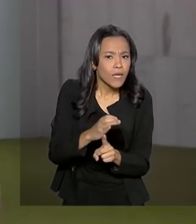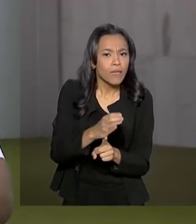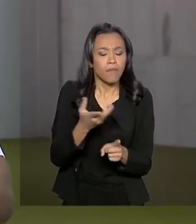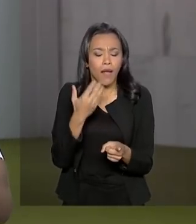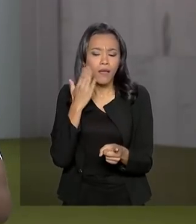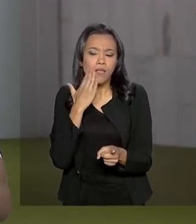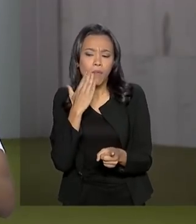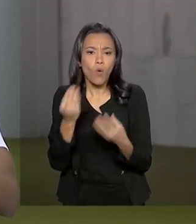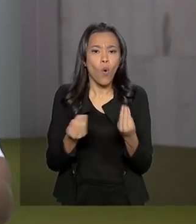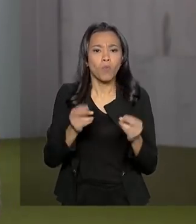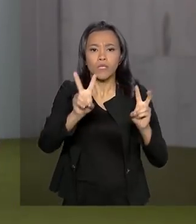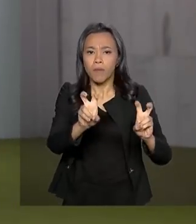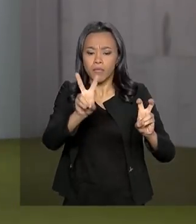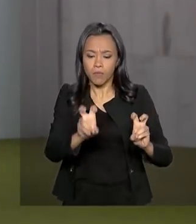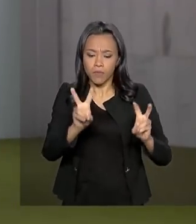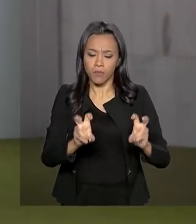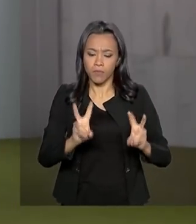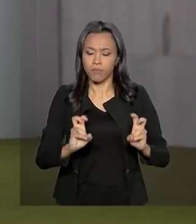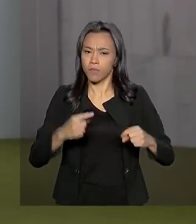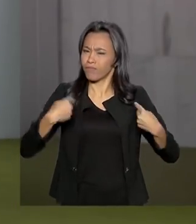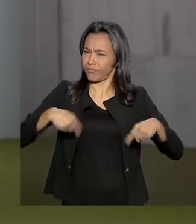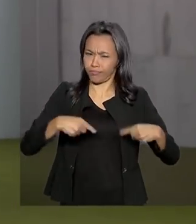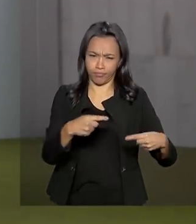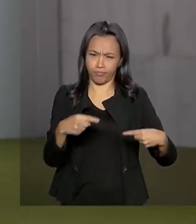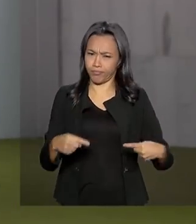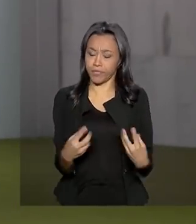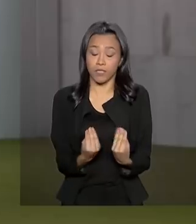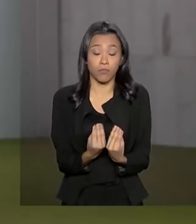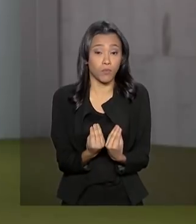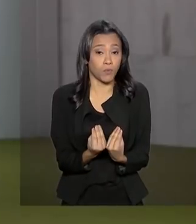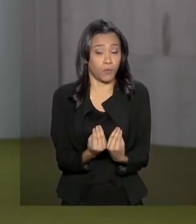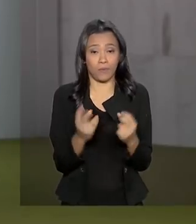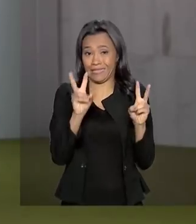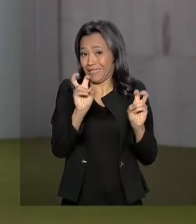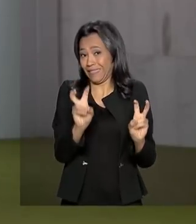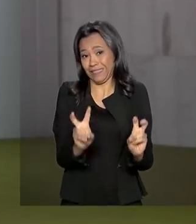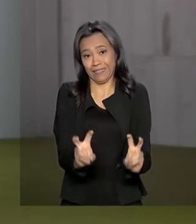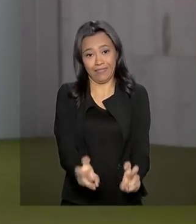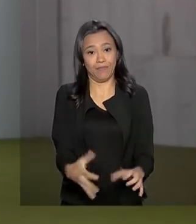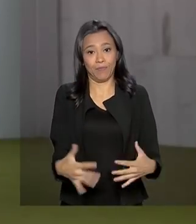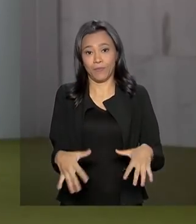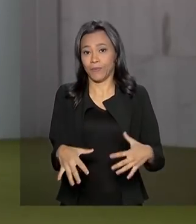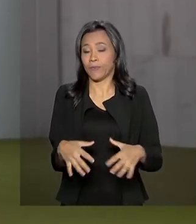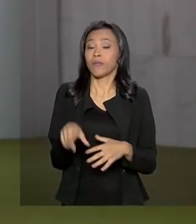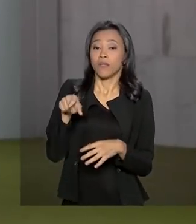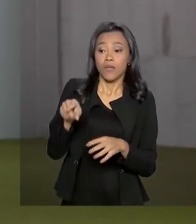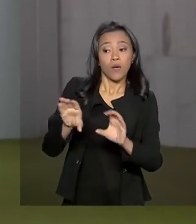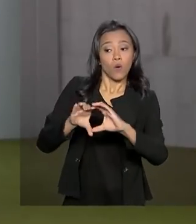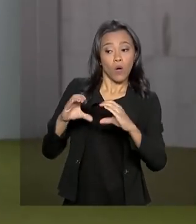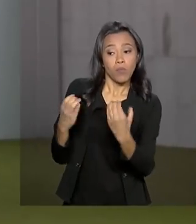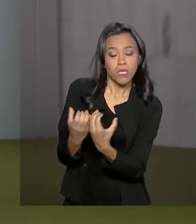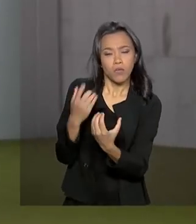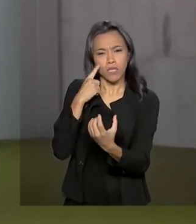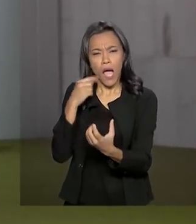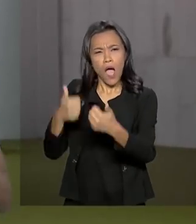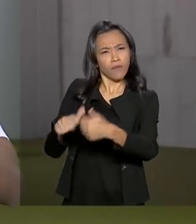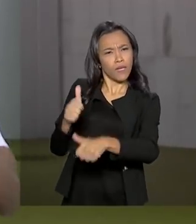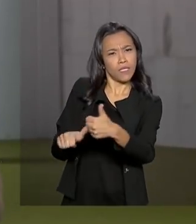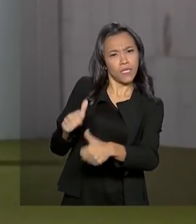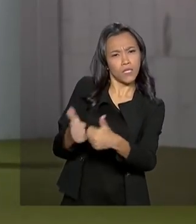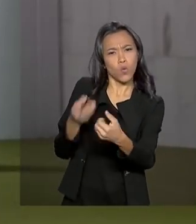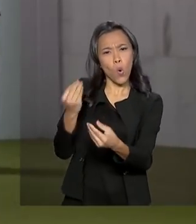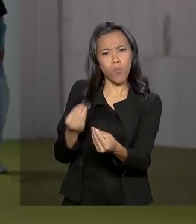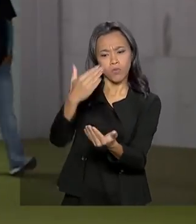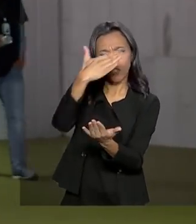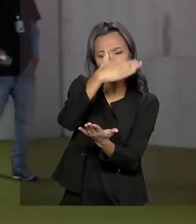Previdência traz aí uma gama muito grande de assuntos para serem tratados, os integrantes da comissão estão analisando a possibilidade de